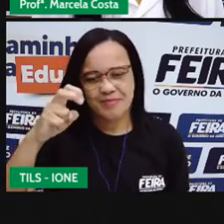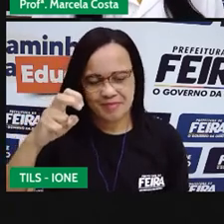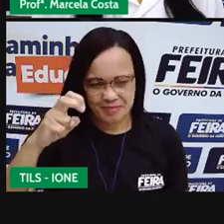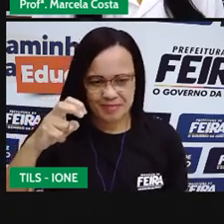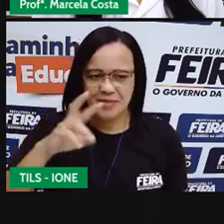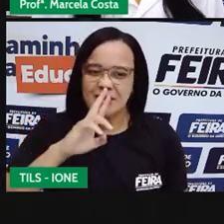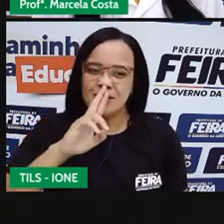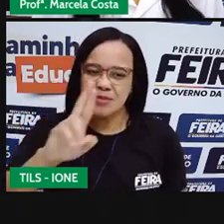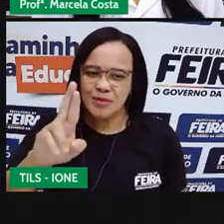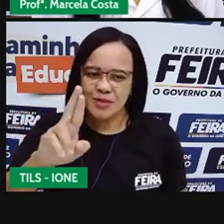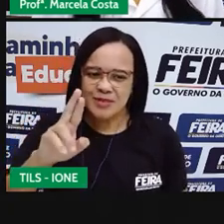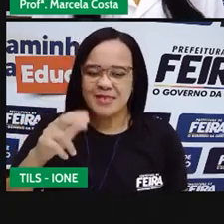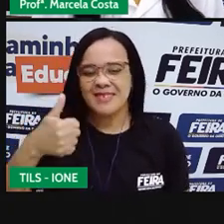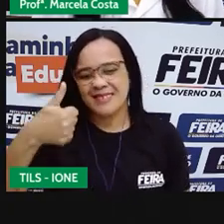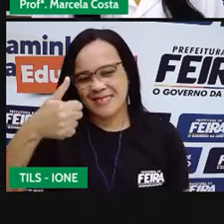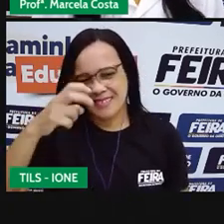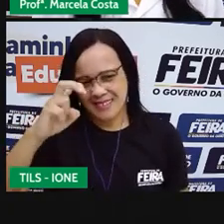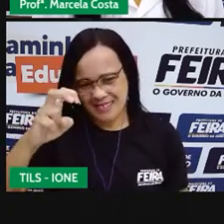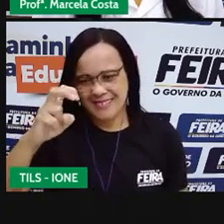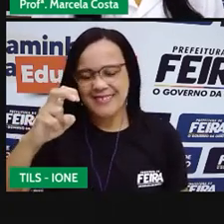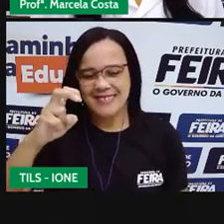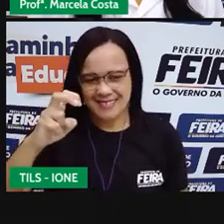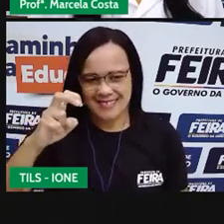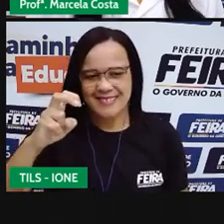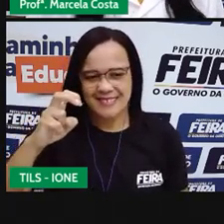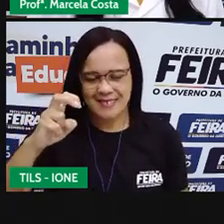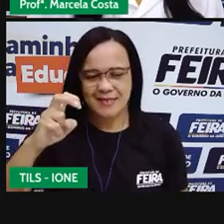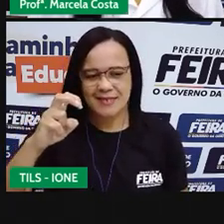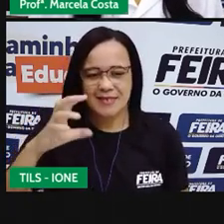esse foi o resultado da nossa soma